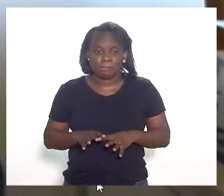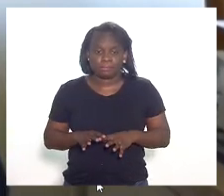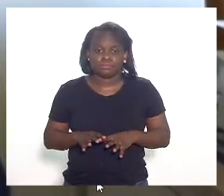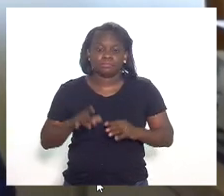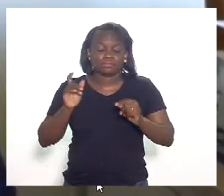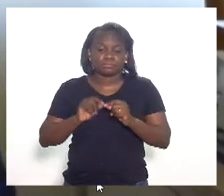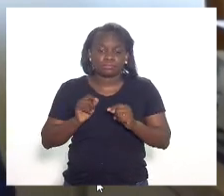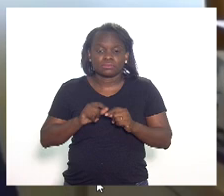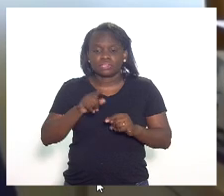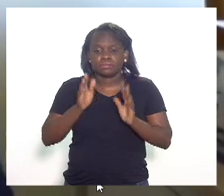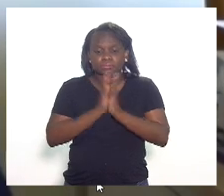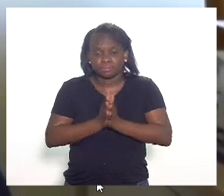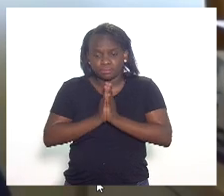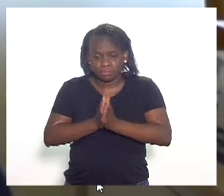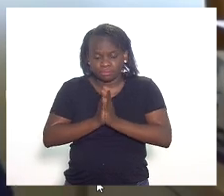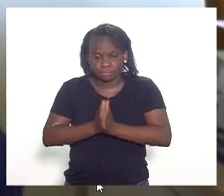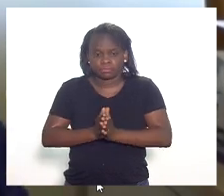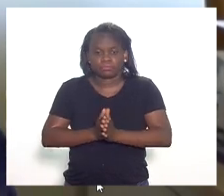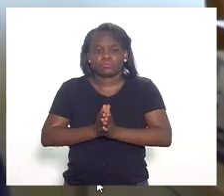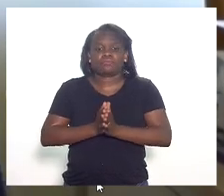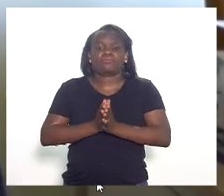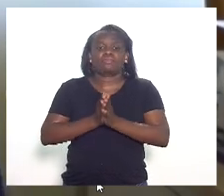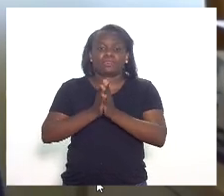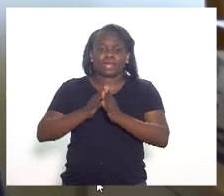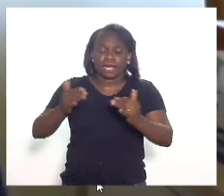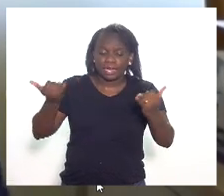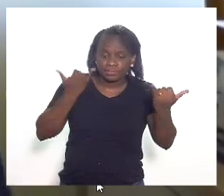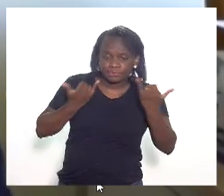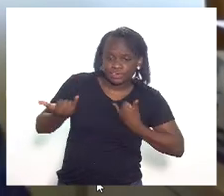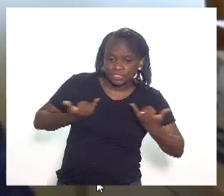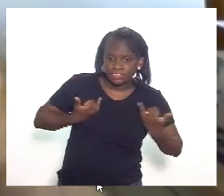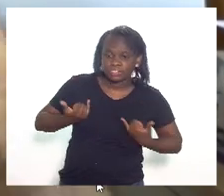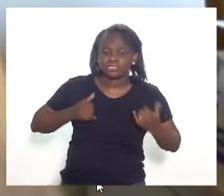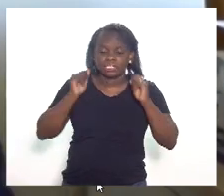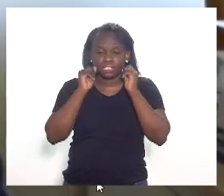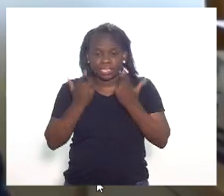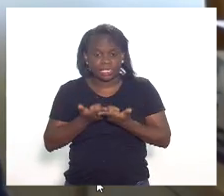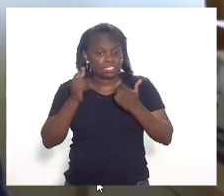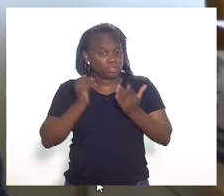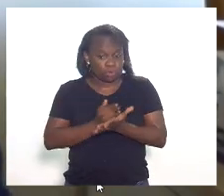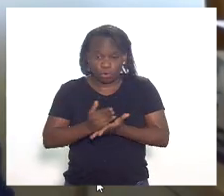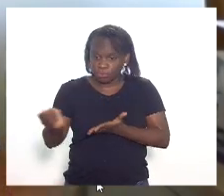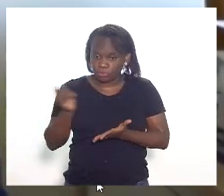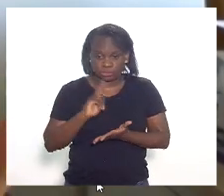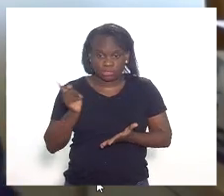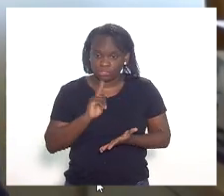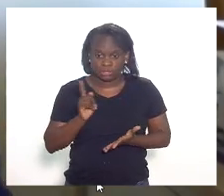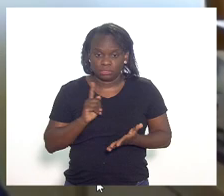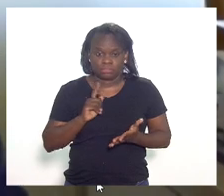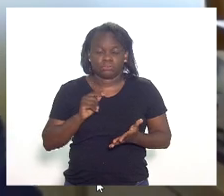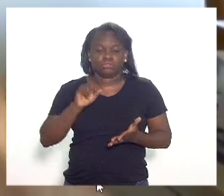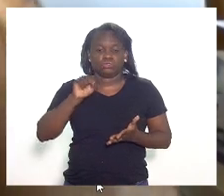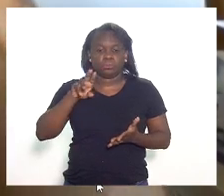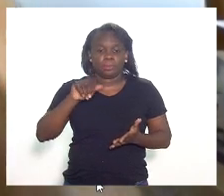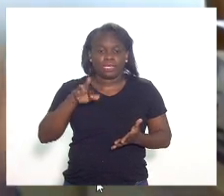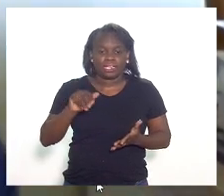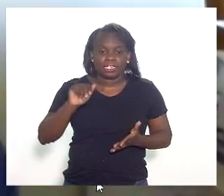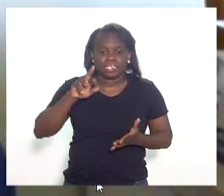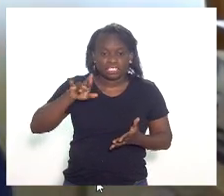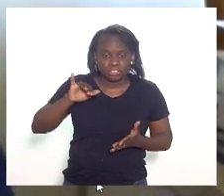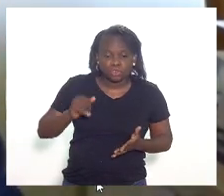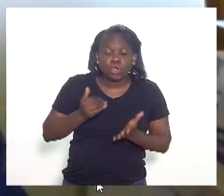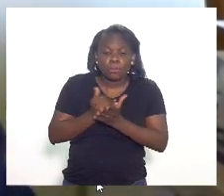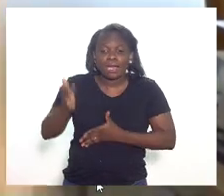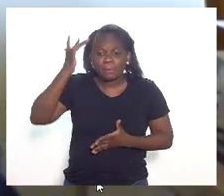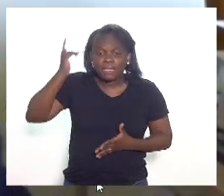fazendo esse apelo que informe a casa. E se não começou a implantar o SuperaRio, comece amanhã.